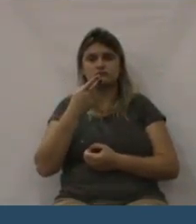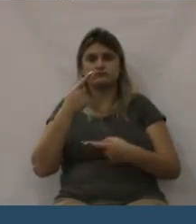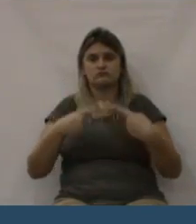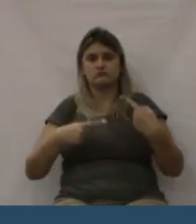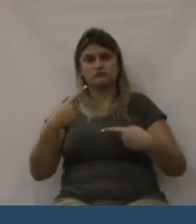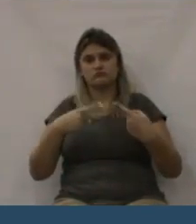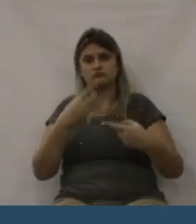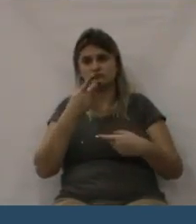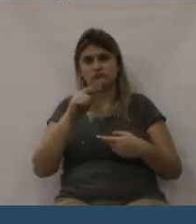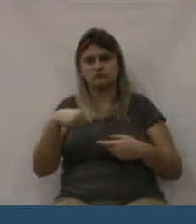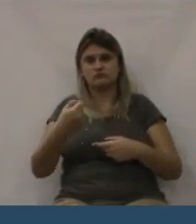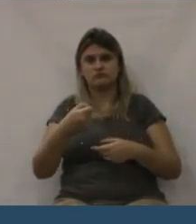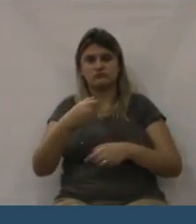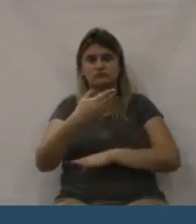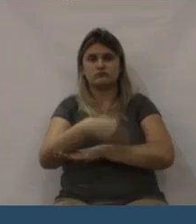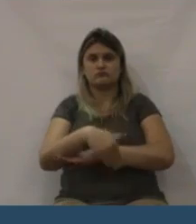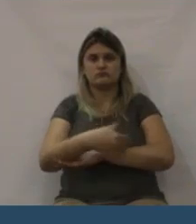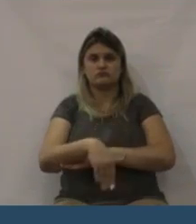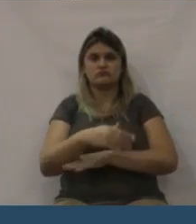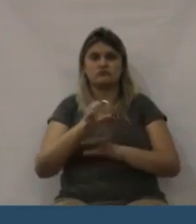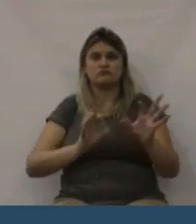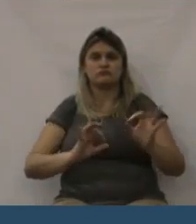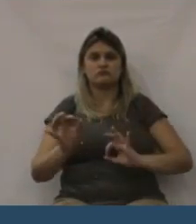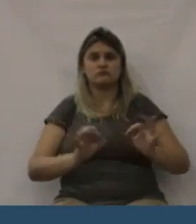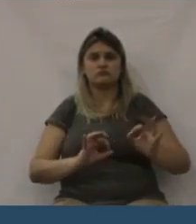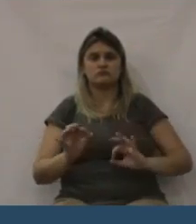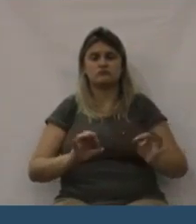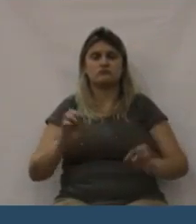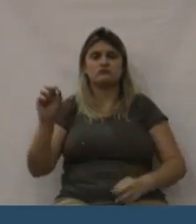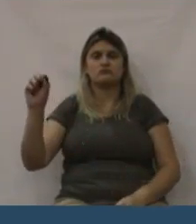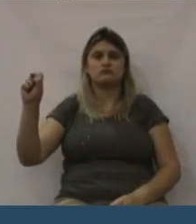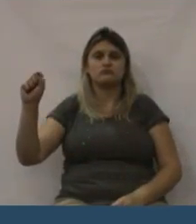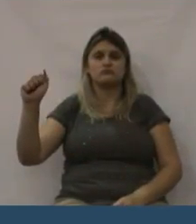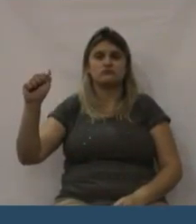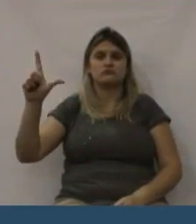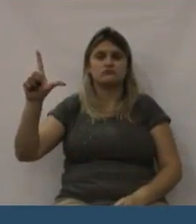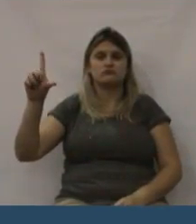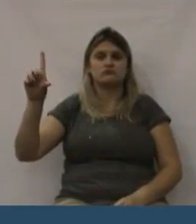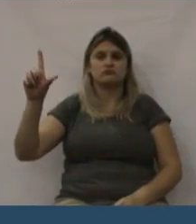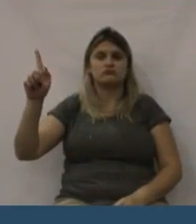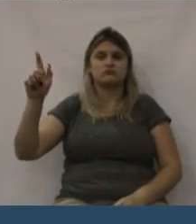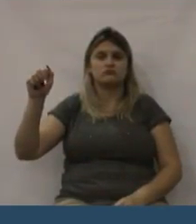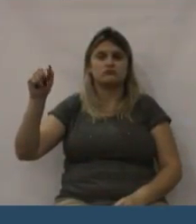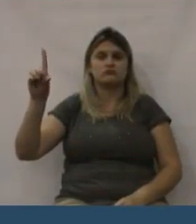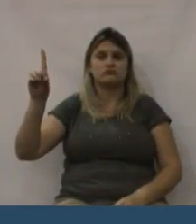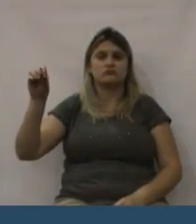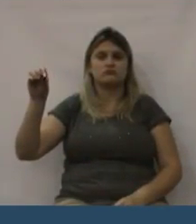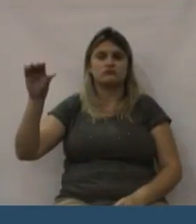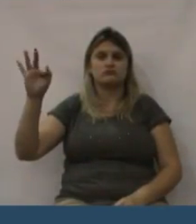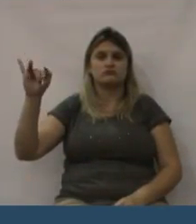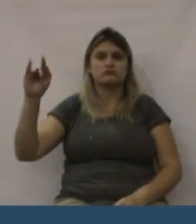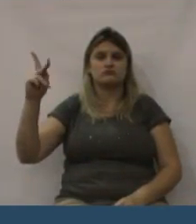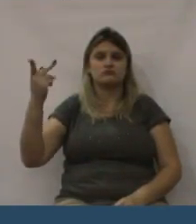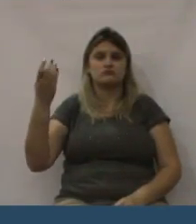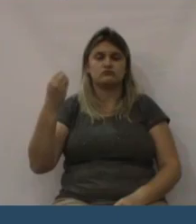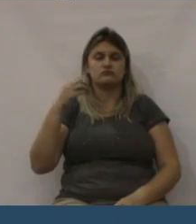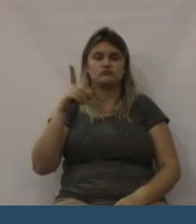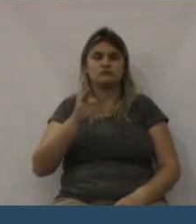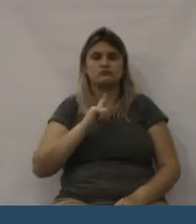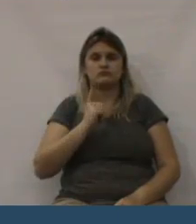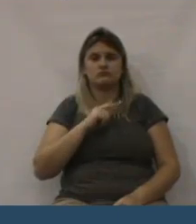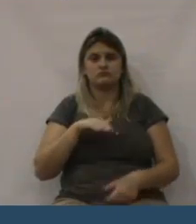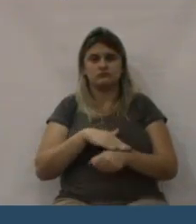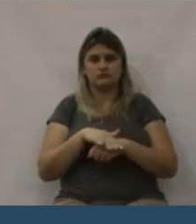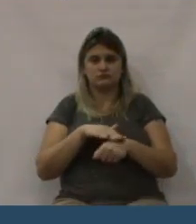brasileiros, houve uma grande festa aqui em nossas cidades, mas que Deus sabe